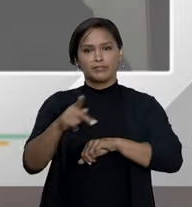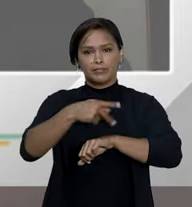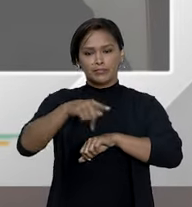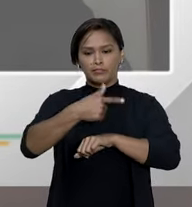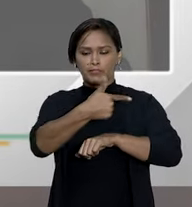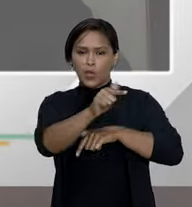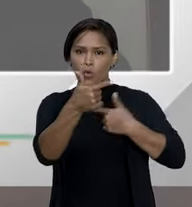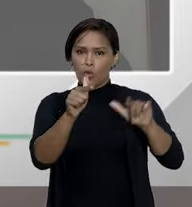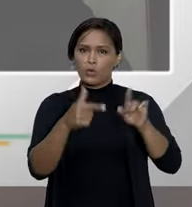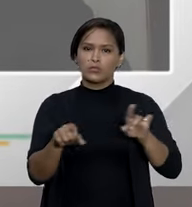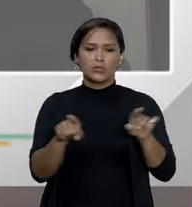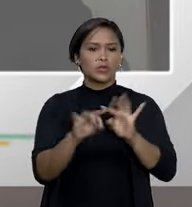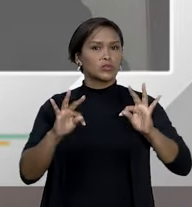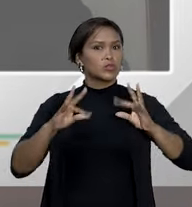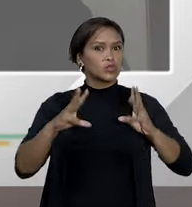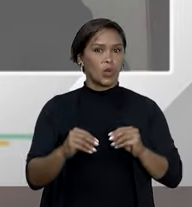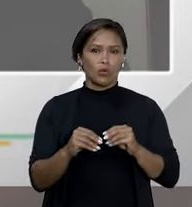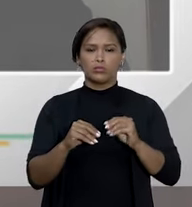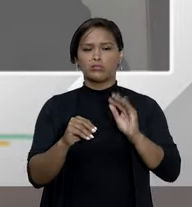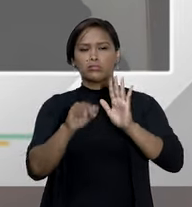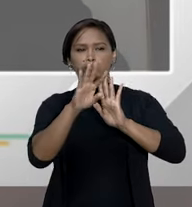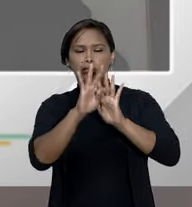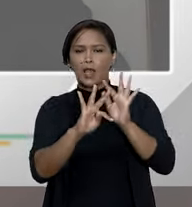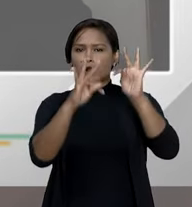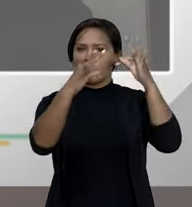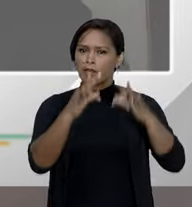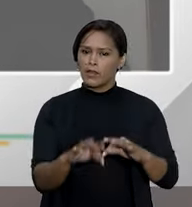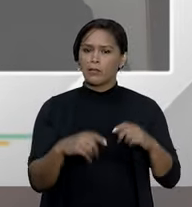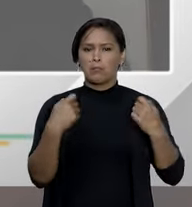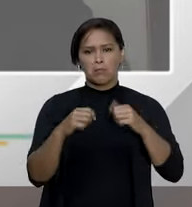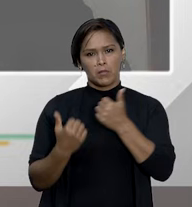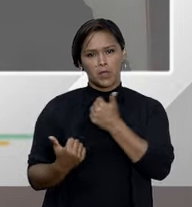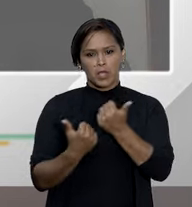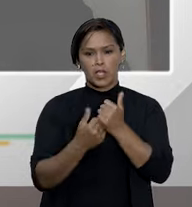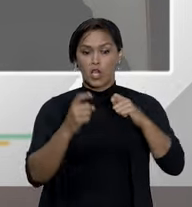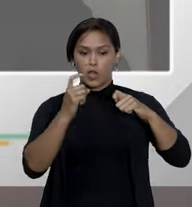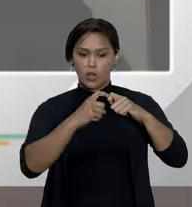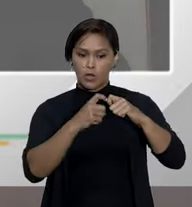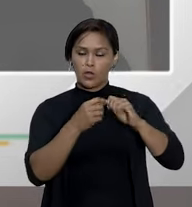não é todo tratamento que o médico